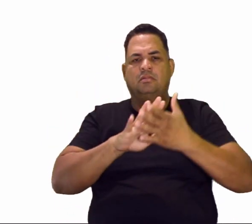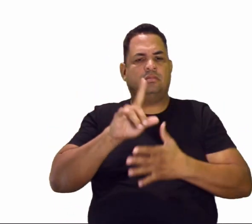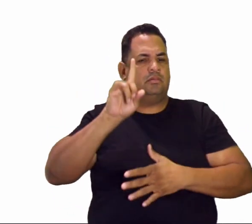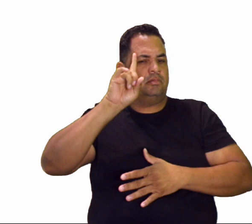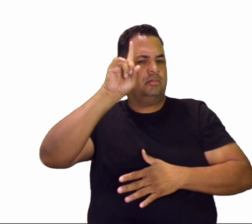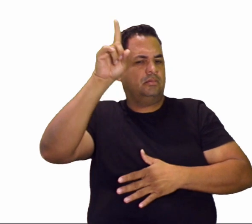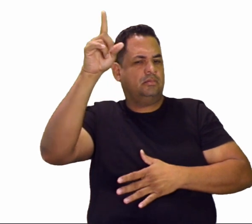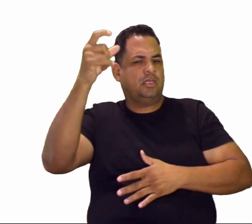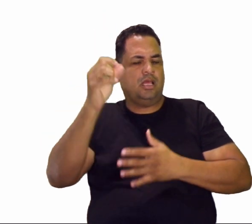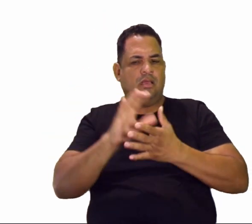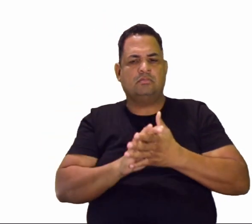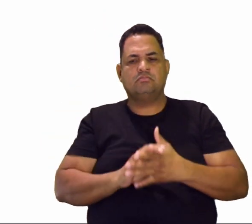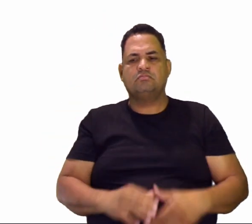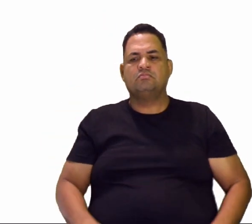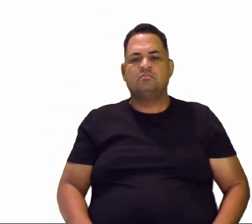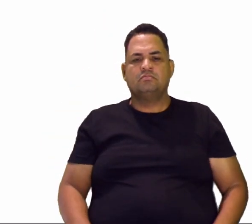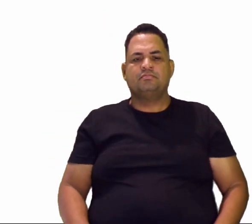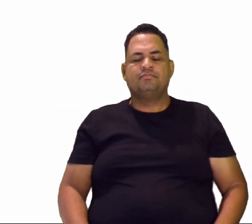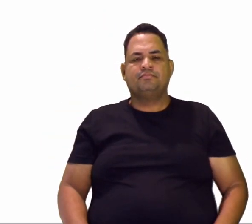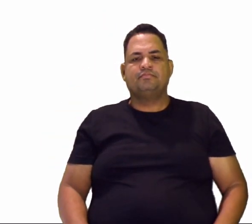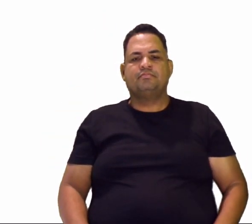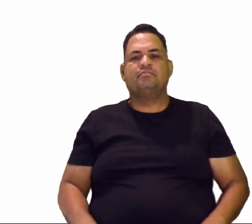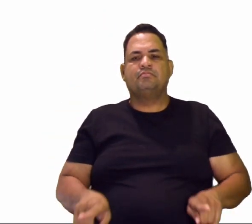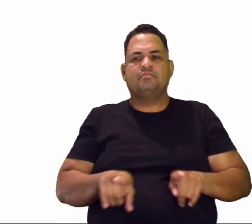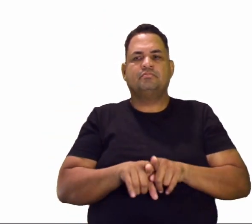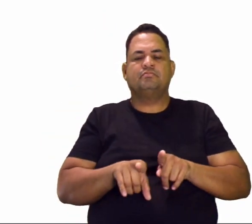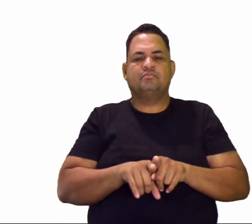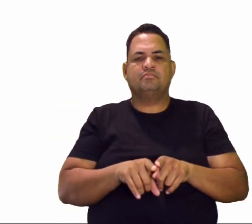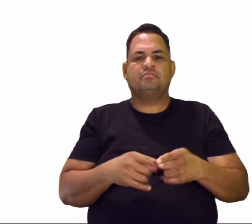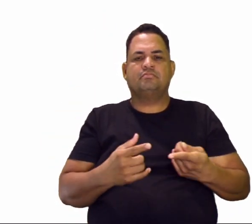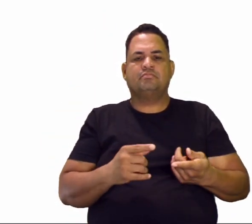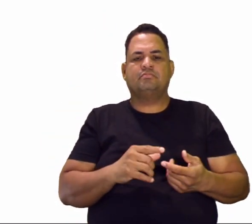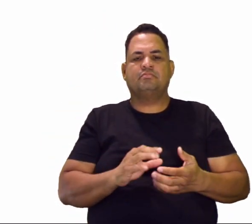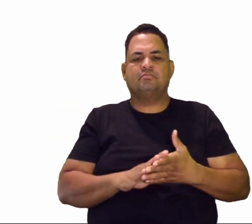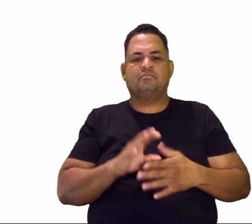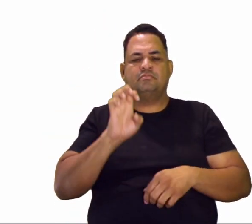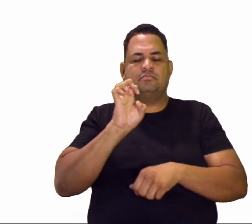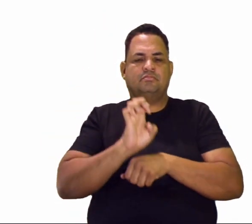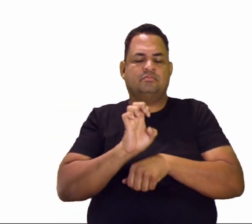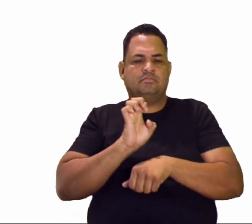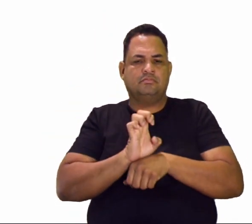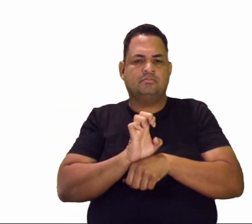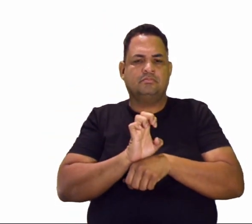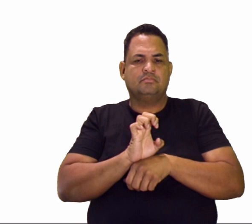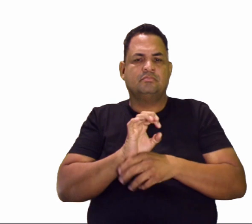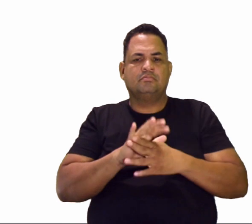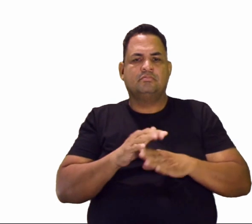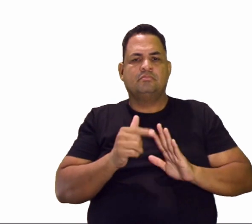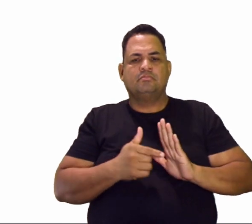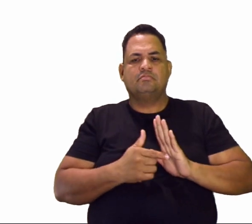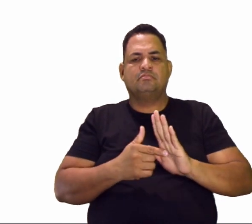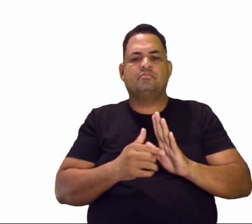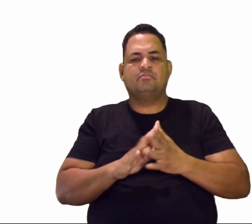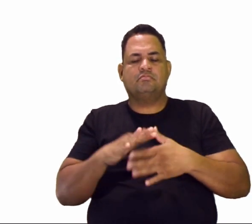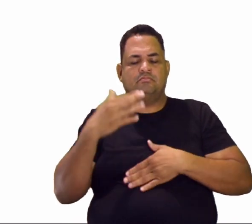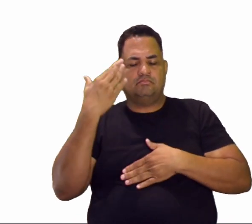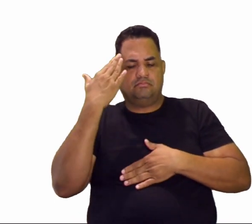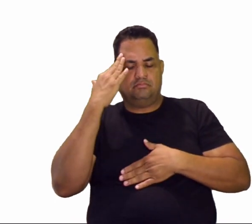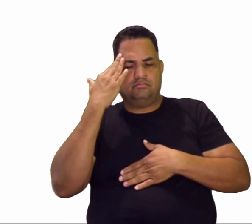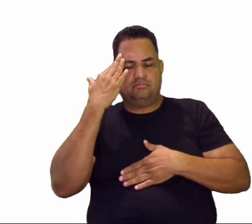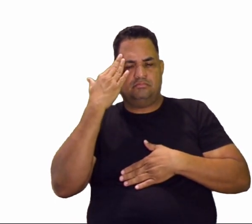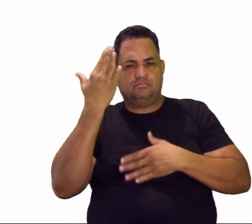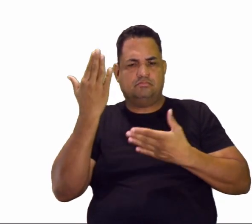cognitivo do indivíduo também, né? Então, a escola também tem esse papel. O Estado, ele traz as concepções